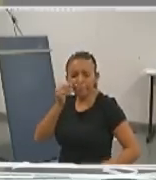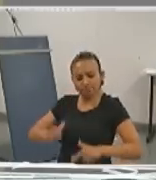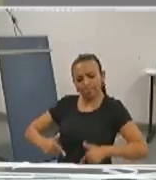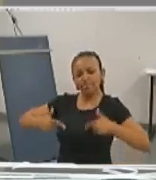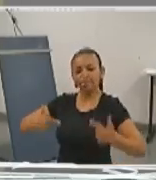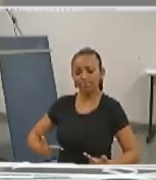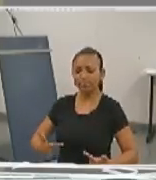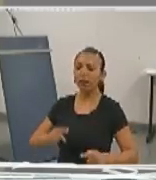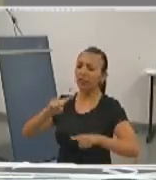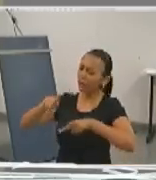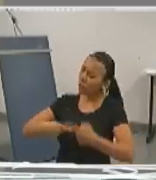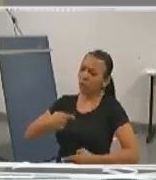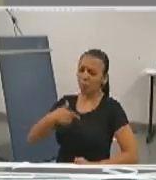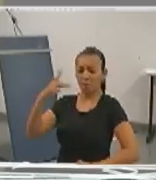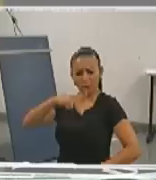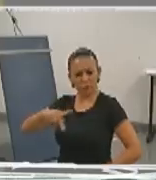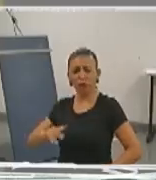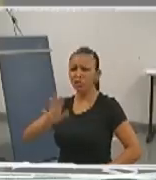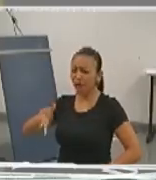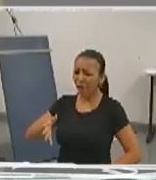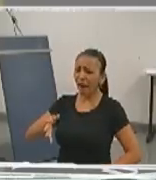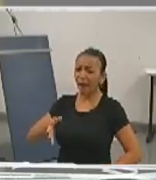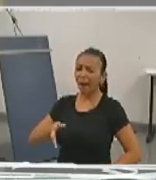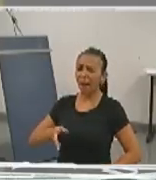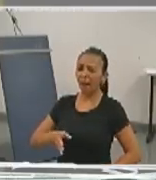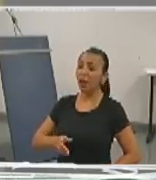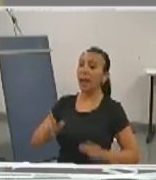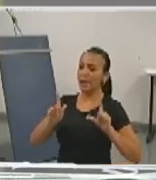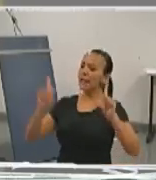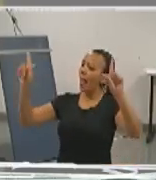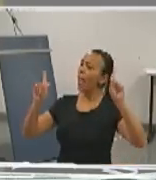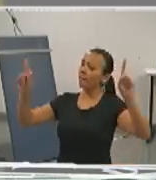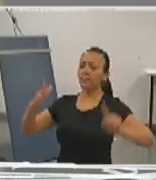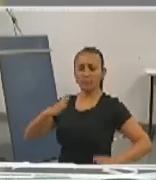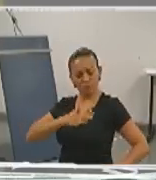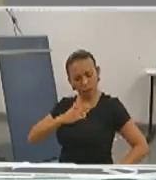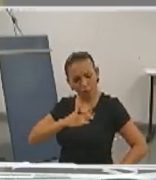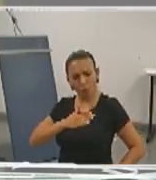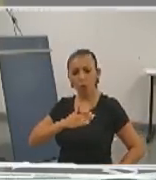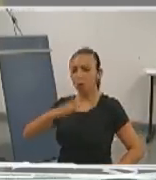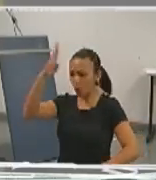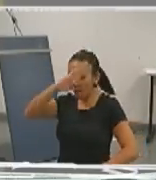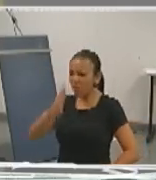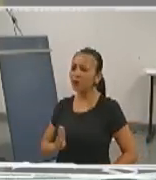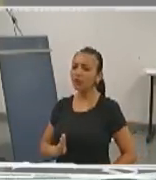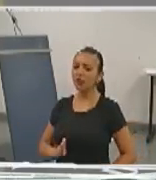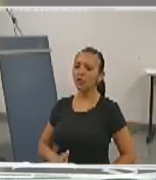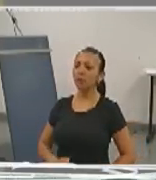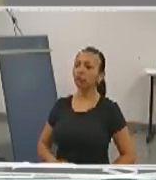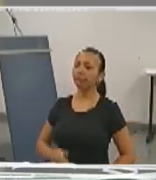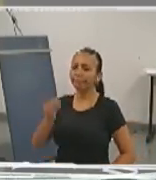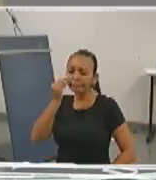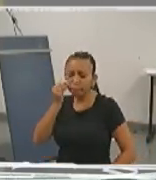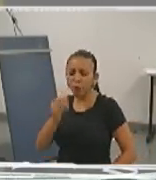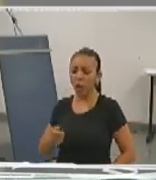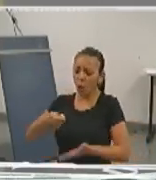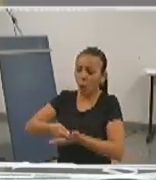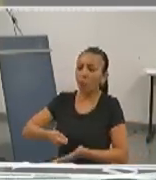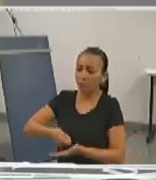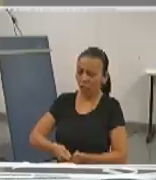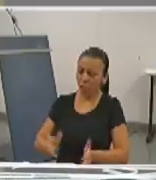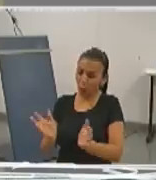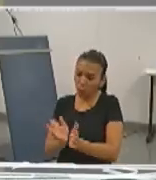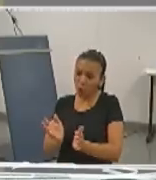Depois, como professor, já fui do comando de greve, do comando nacional de greve, defendendo a categoria dos docentes. E